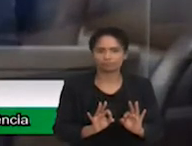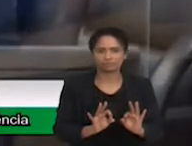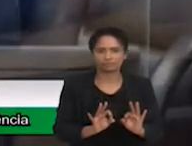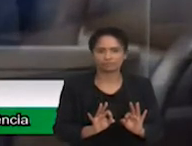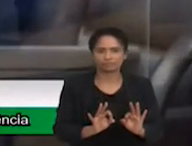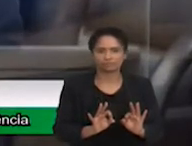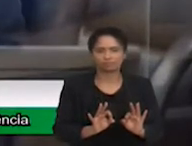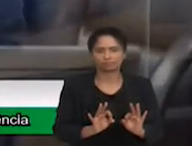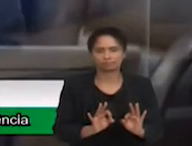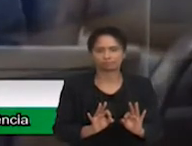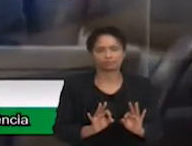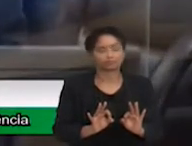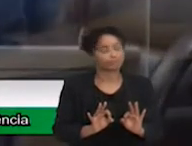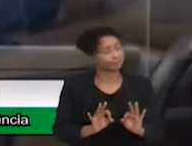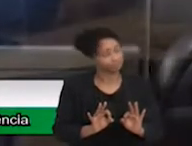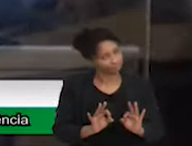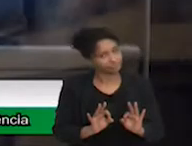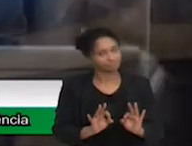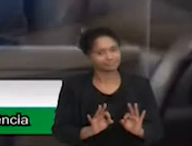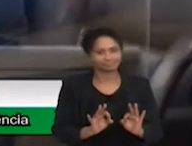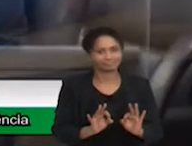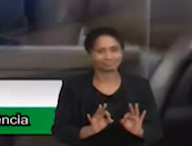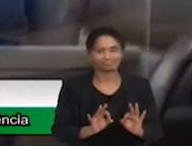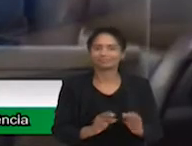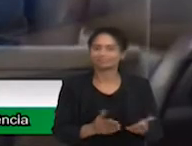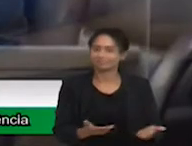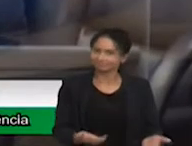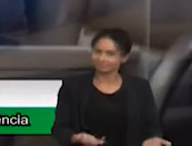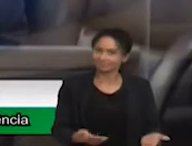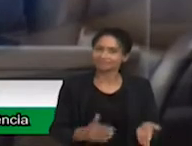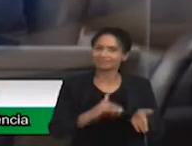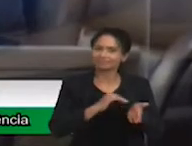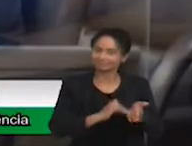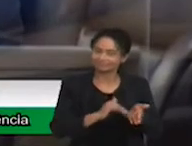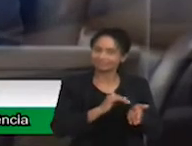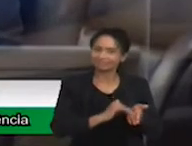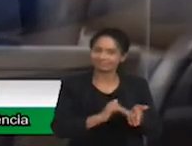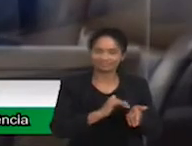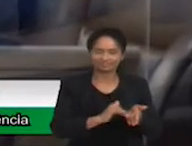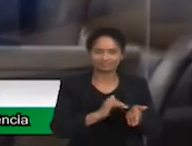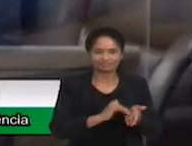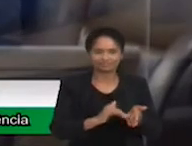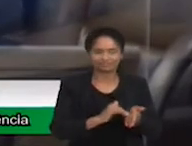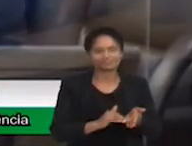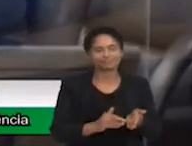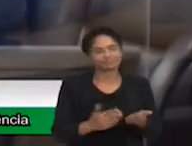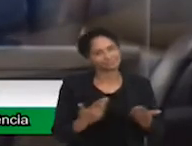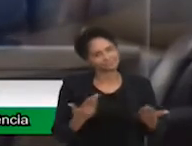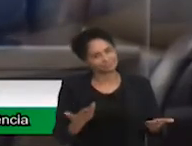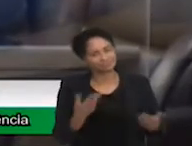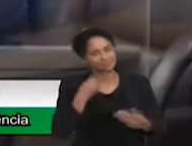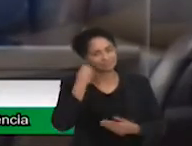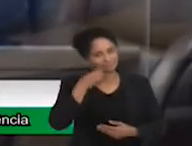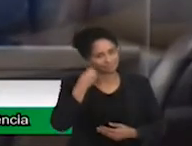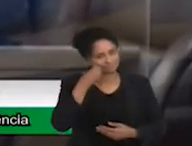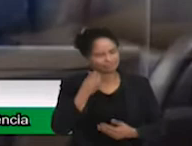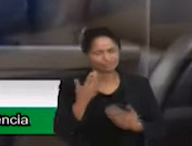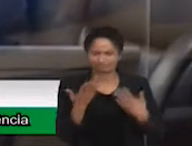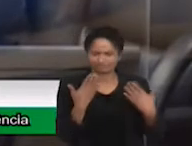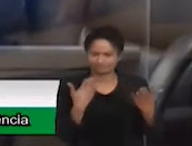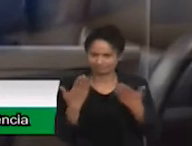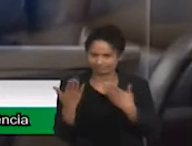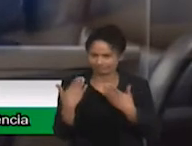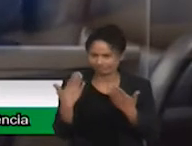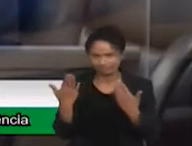uma experiência. e o diálogo está sendo feito. E a